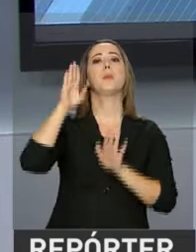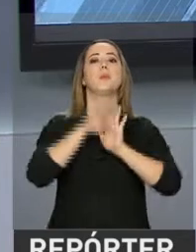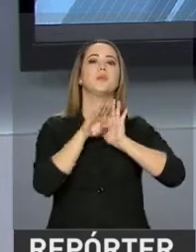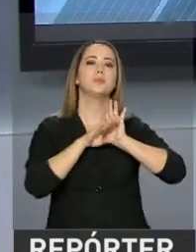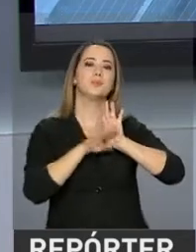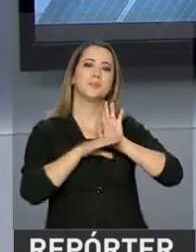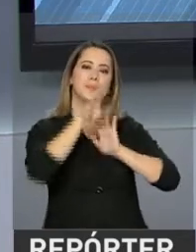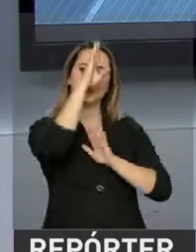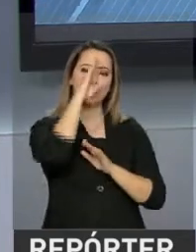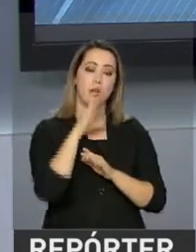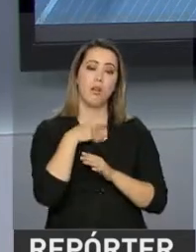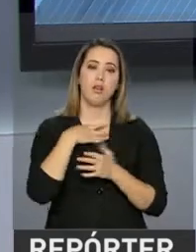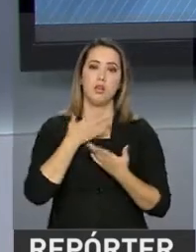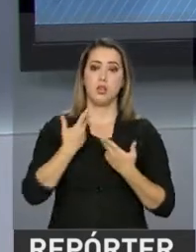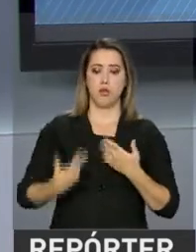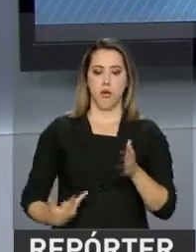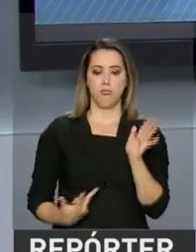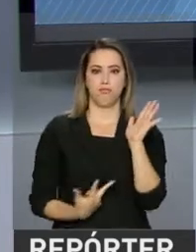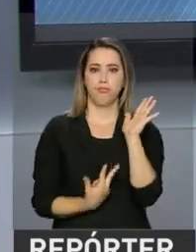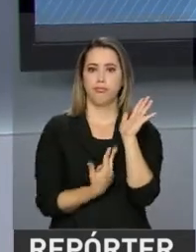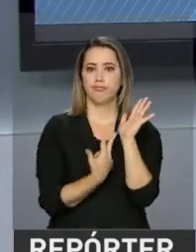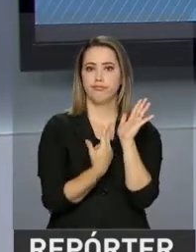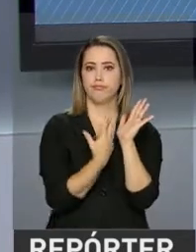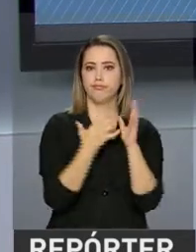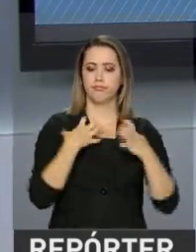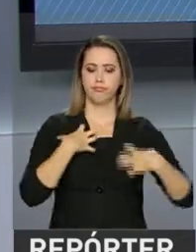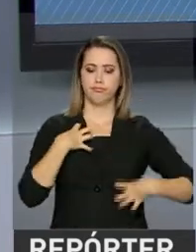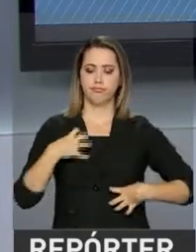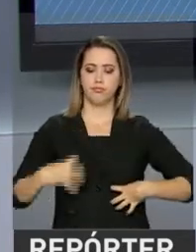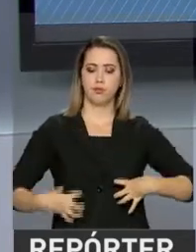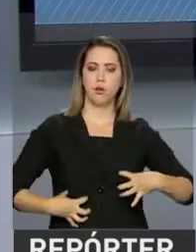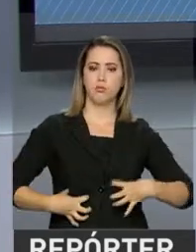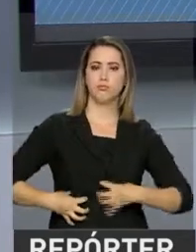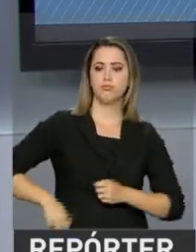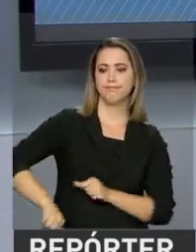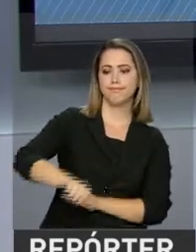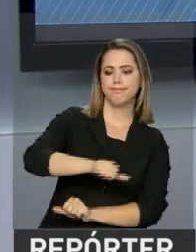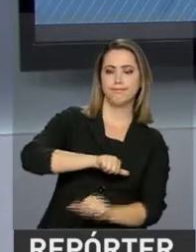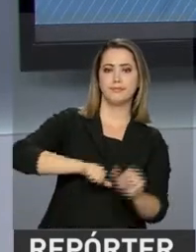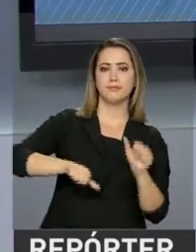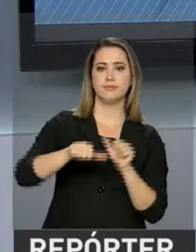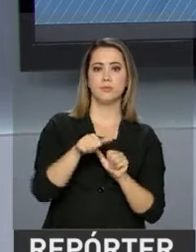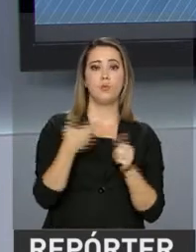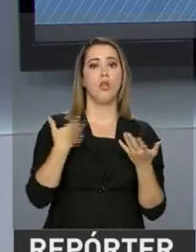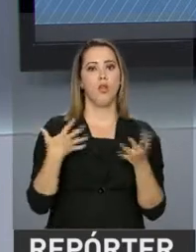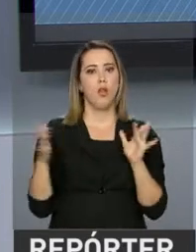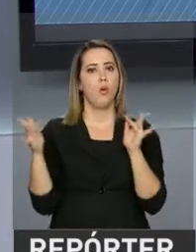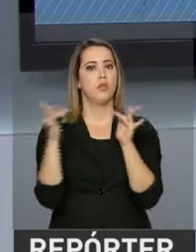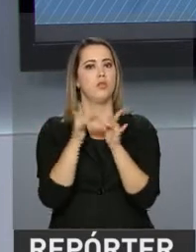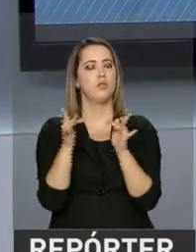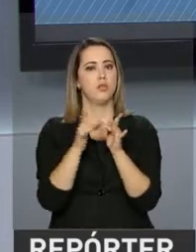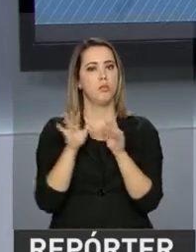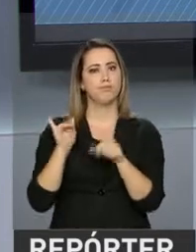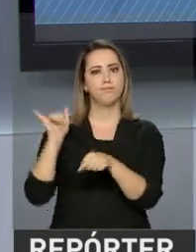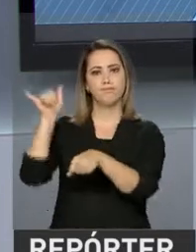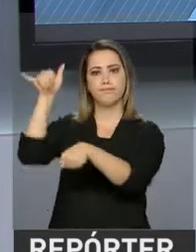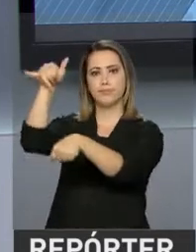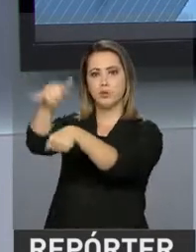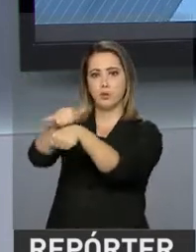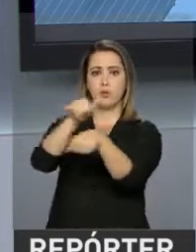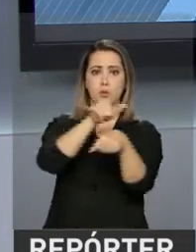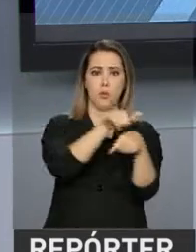gratuito de transplantes de órgãos do mundo. E desde 2011, uma parceria com as empresas aéreas permite o